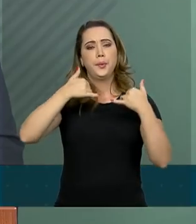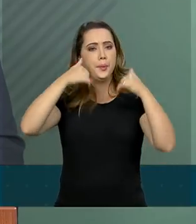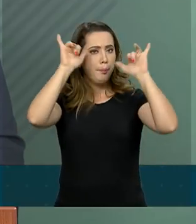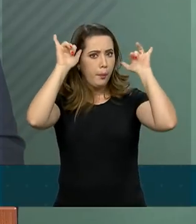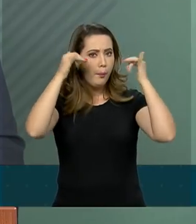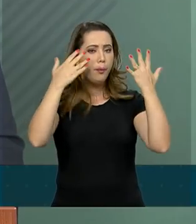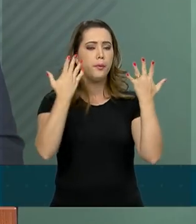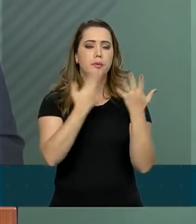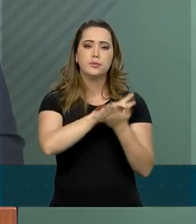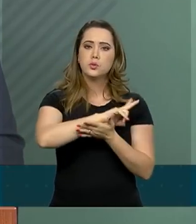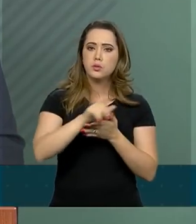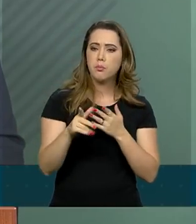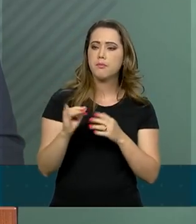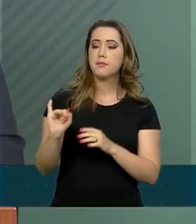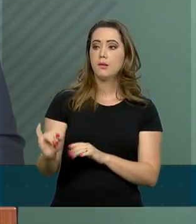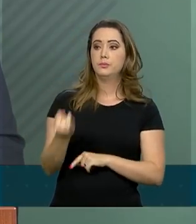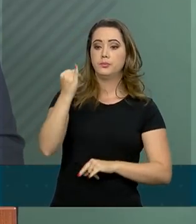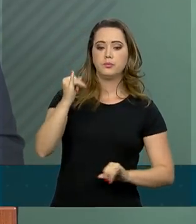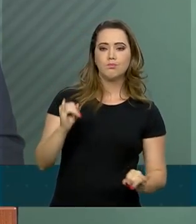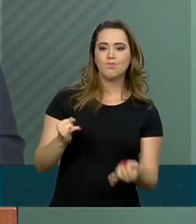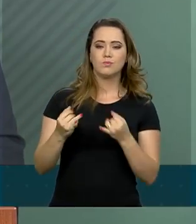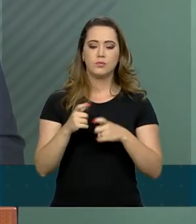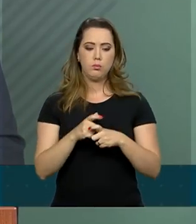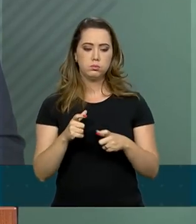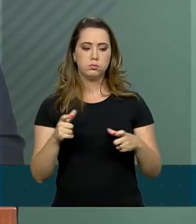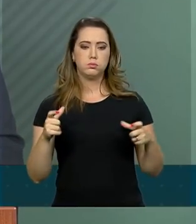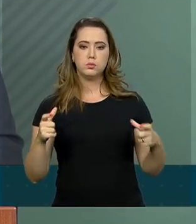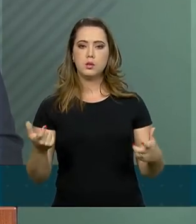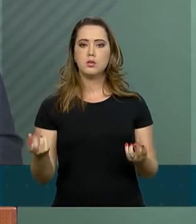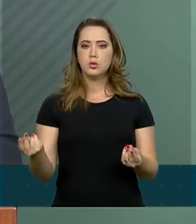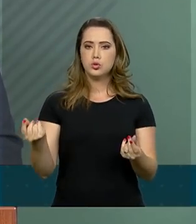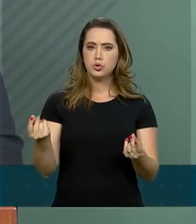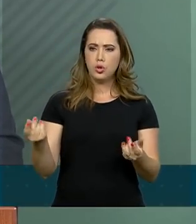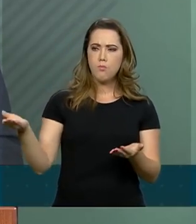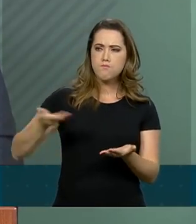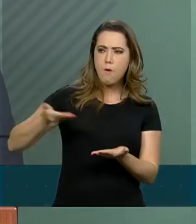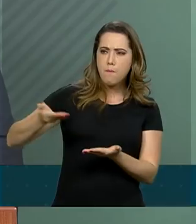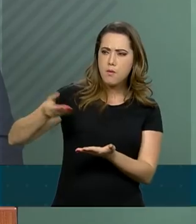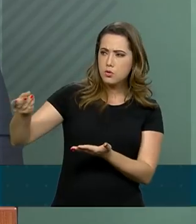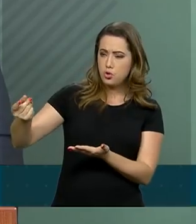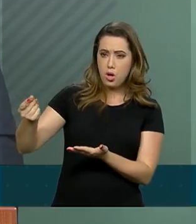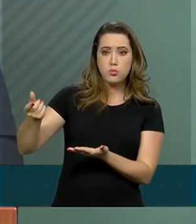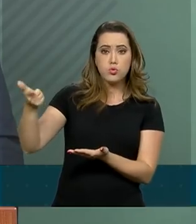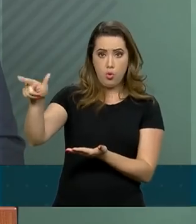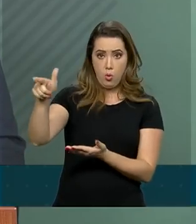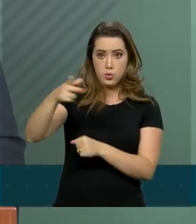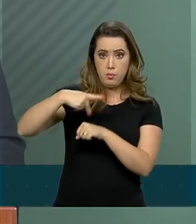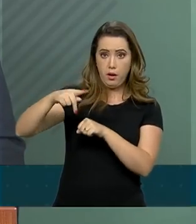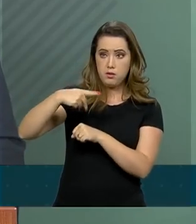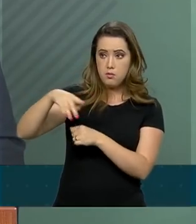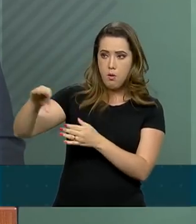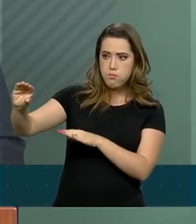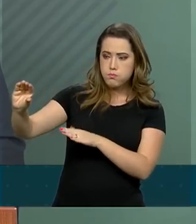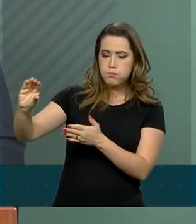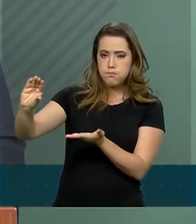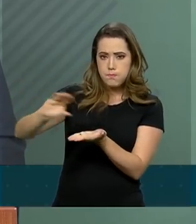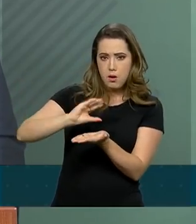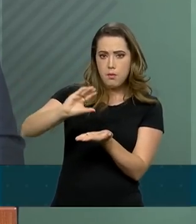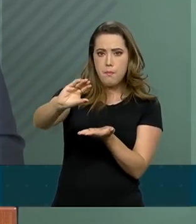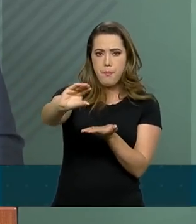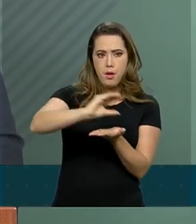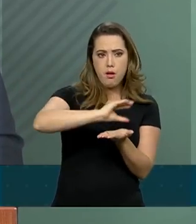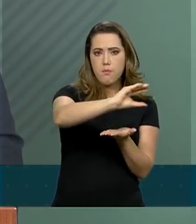oportunidades de aumentar o volume de recursos investidos no Brasil em diversos setores,